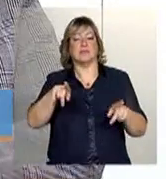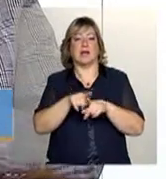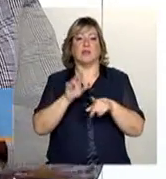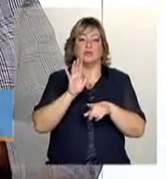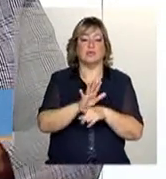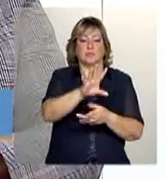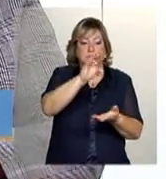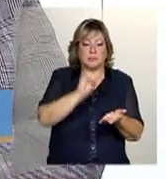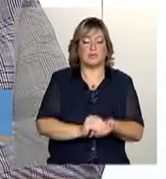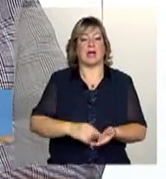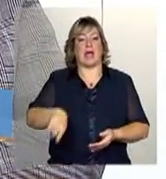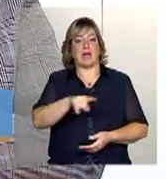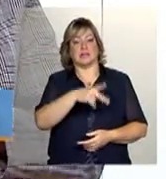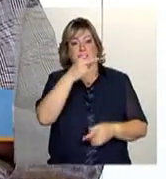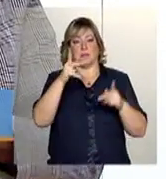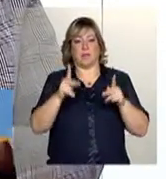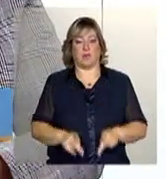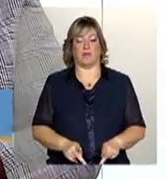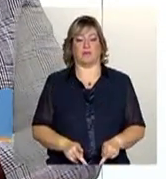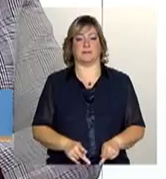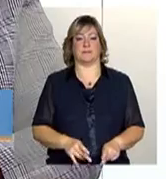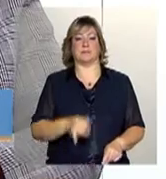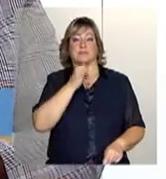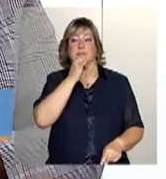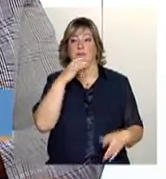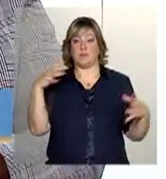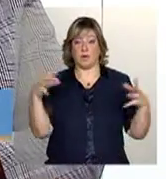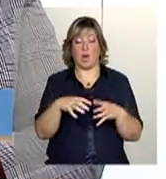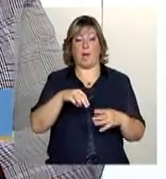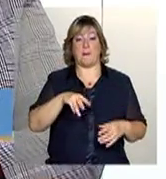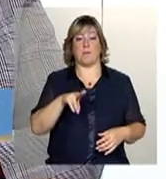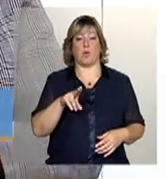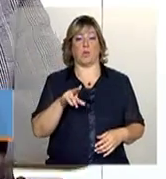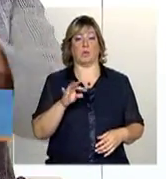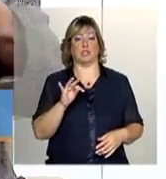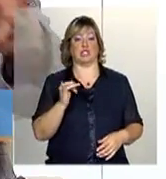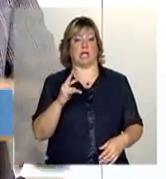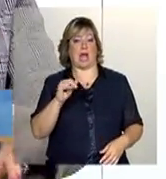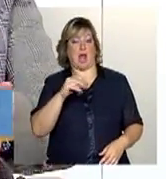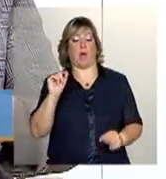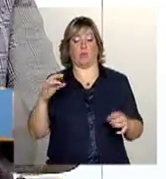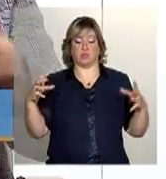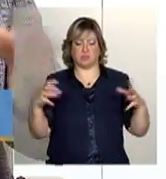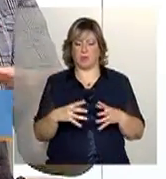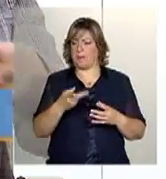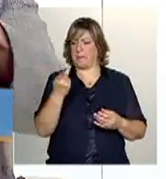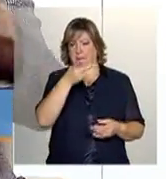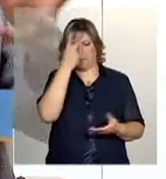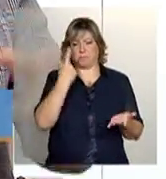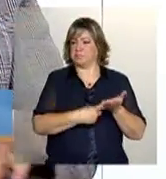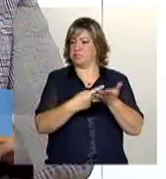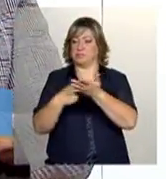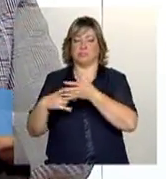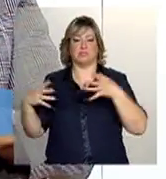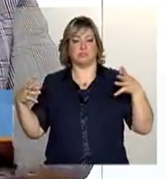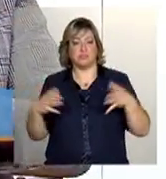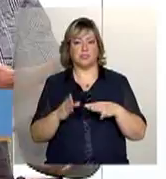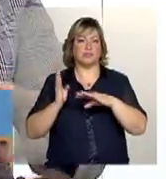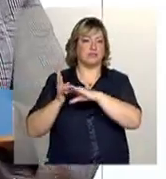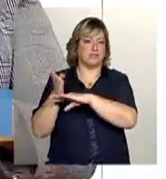populações, possam fechar estratégias, por exemplo, de mutirão. O a gente chama de mutirão? É você acertar com aquela população, ela está